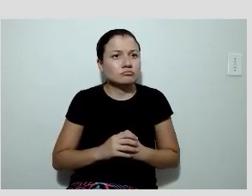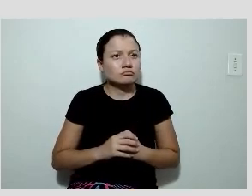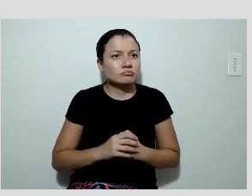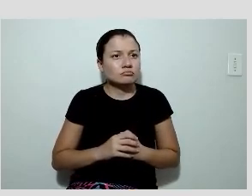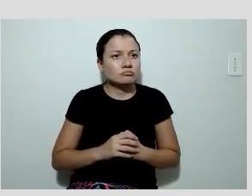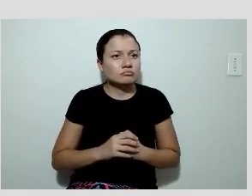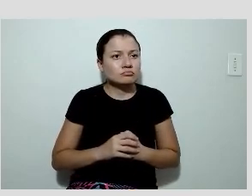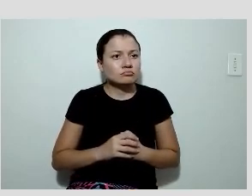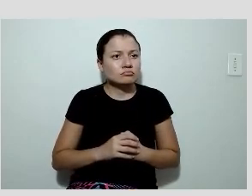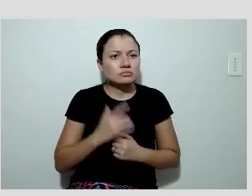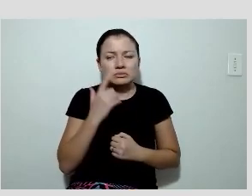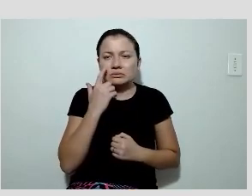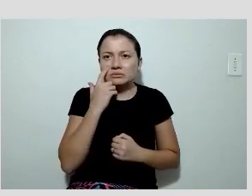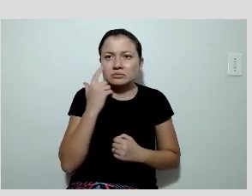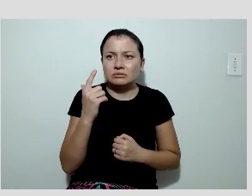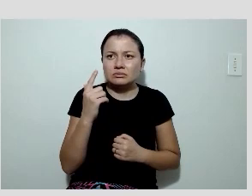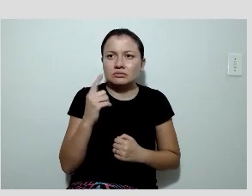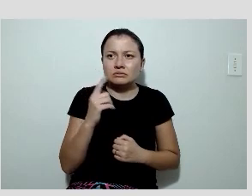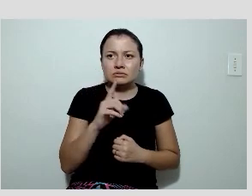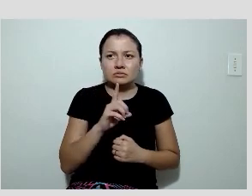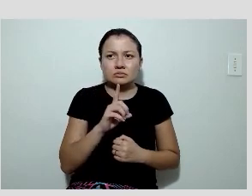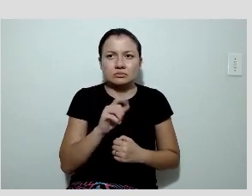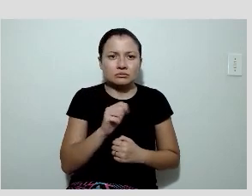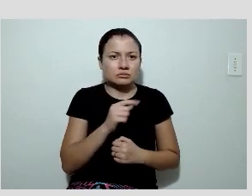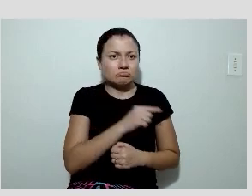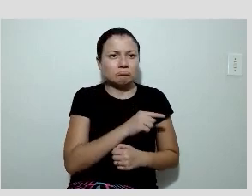duas, tanto para a BA quanto para a marginal,